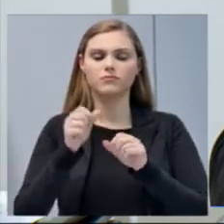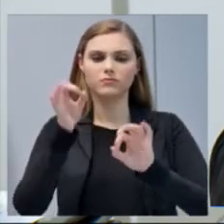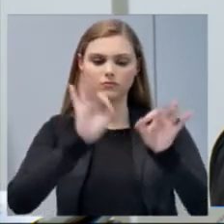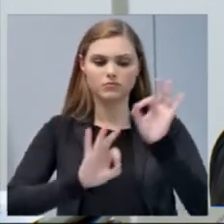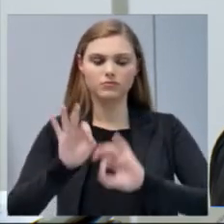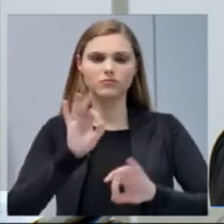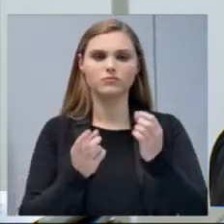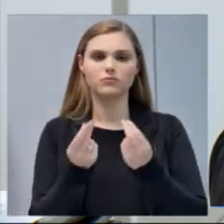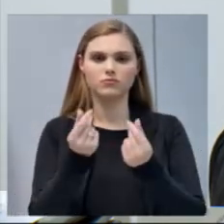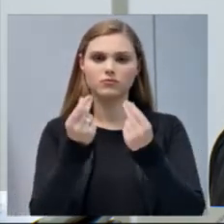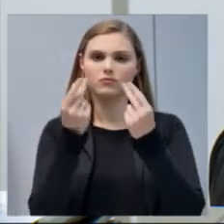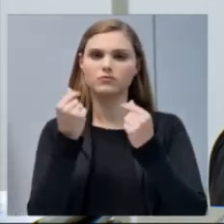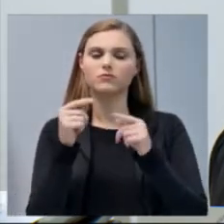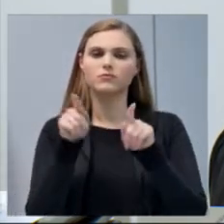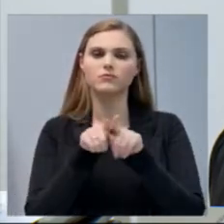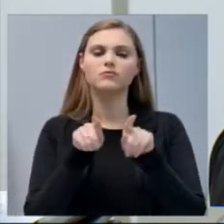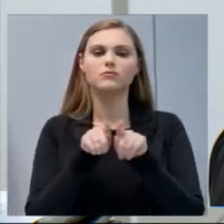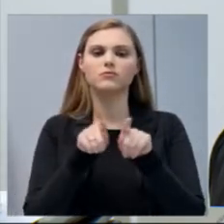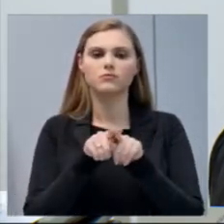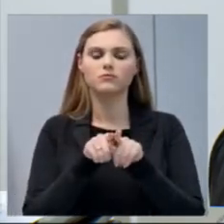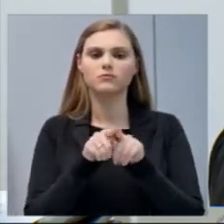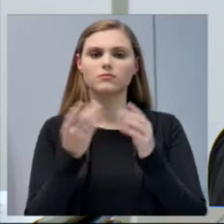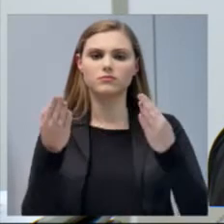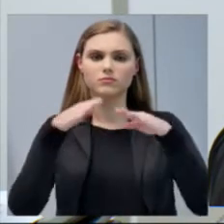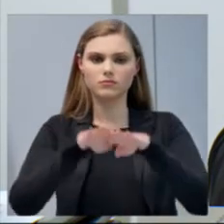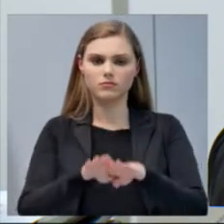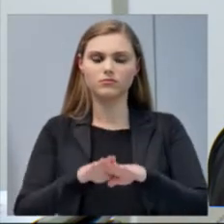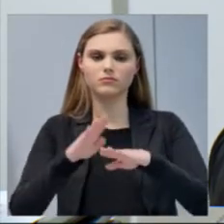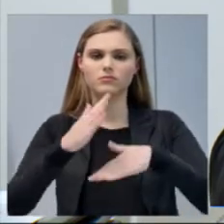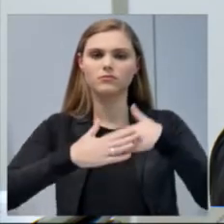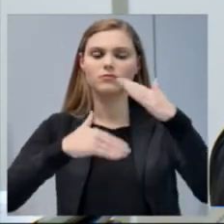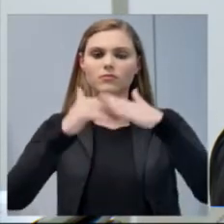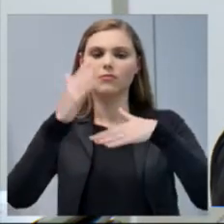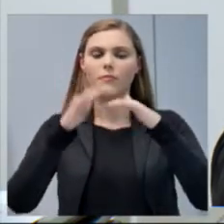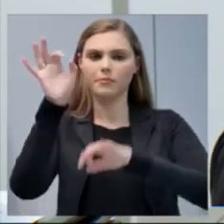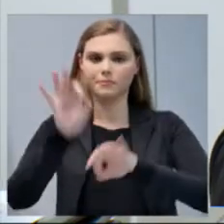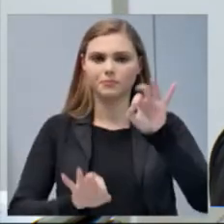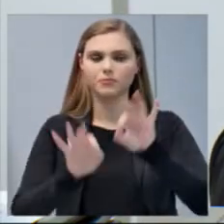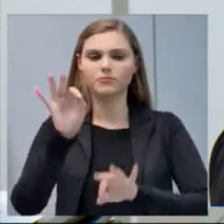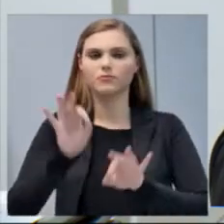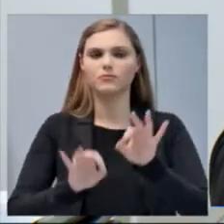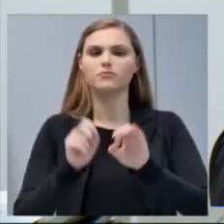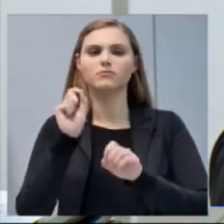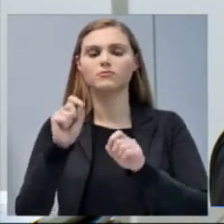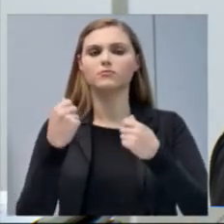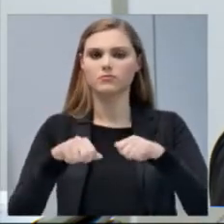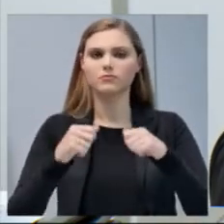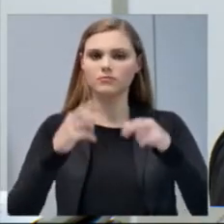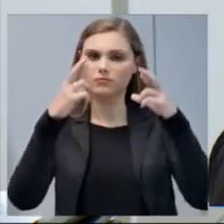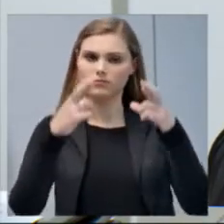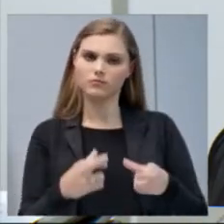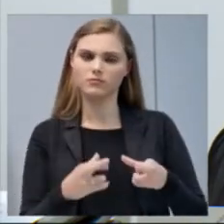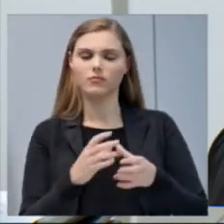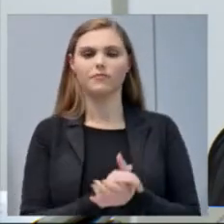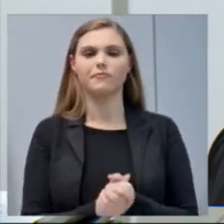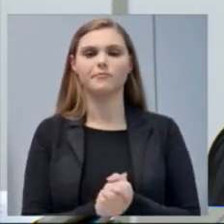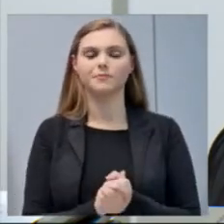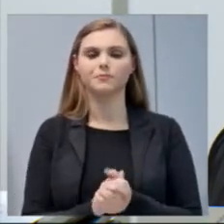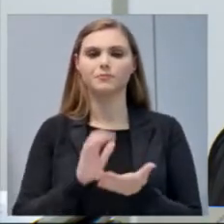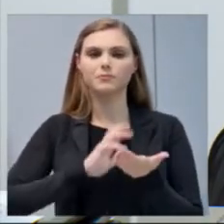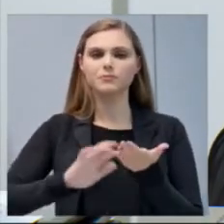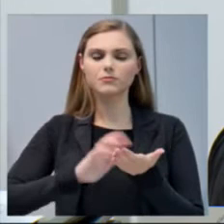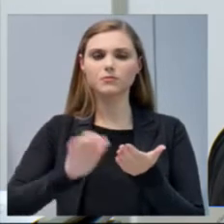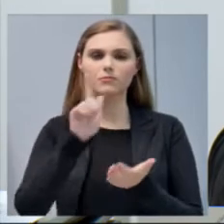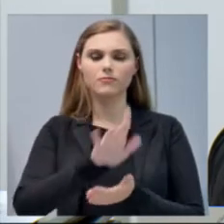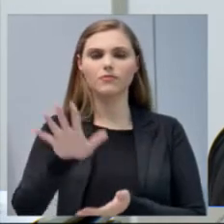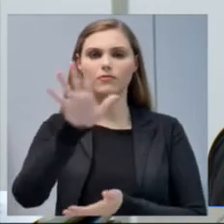do orçamento e posterior inclusão da obra no planejamento das demandas daquela região. Do secretário-geral da